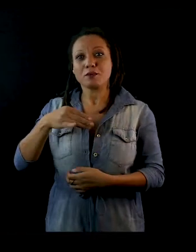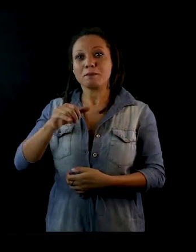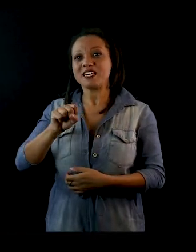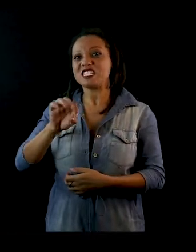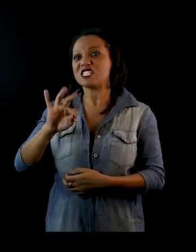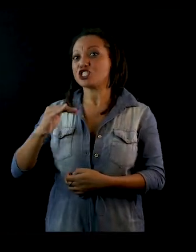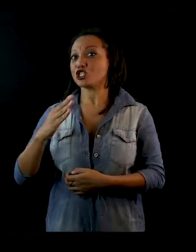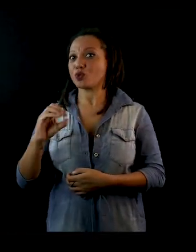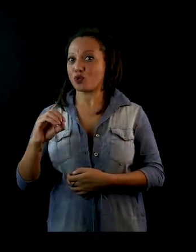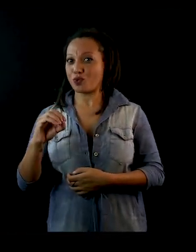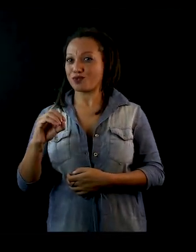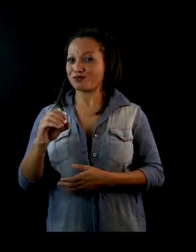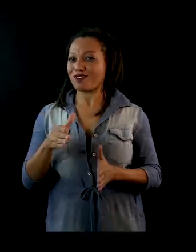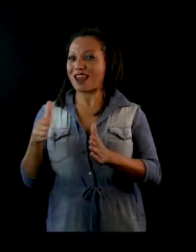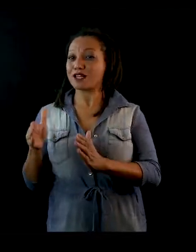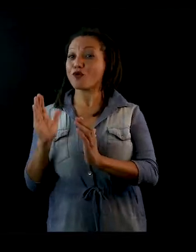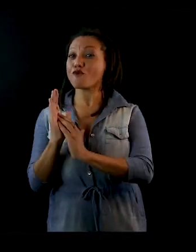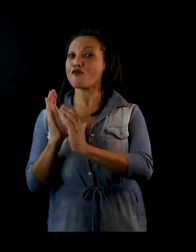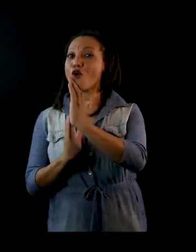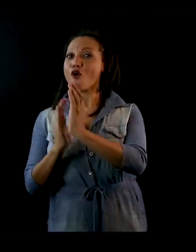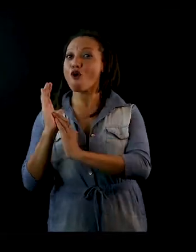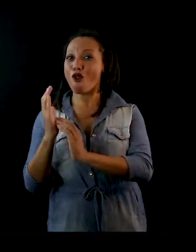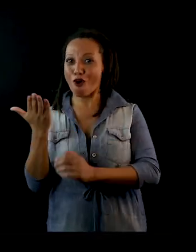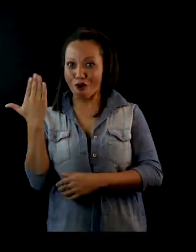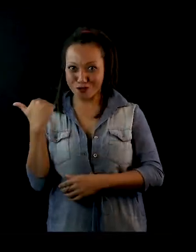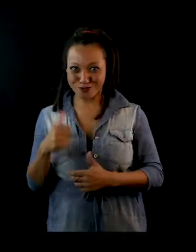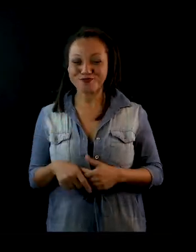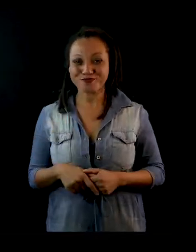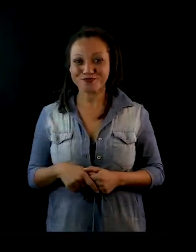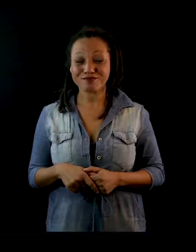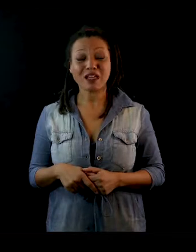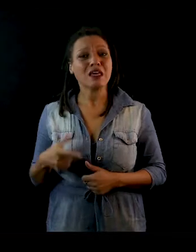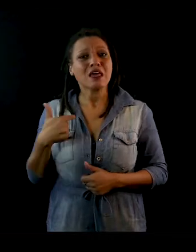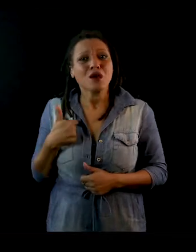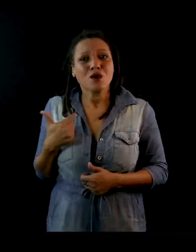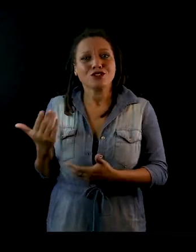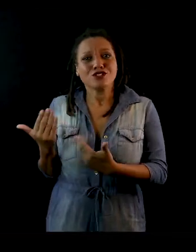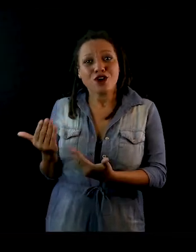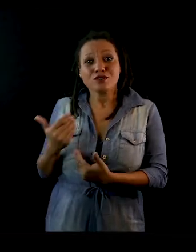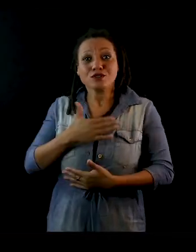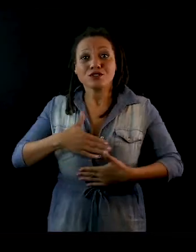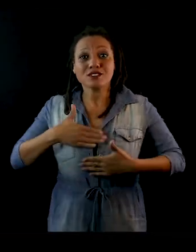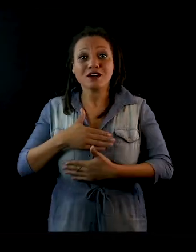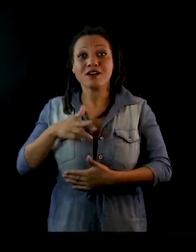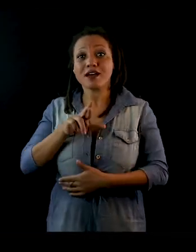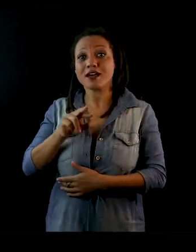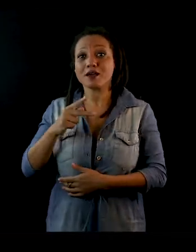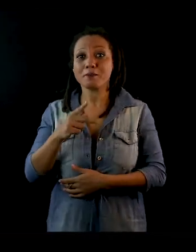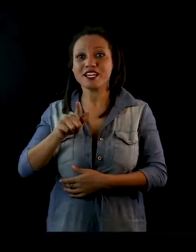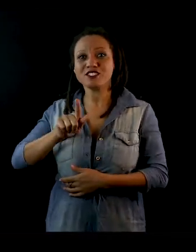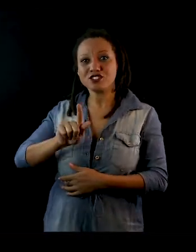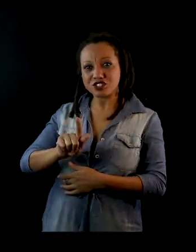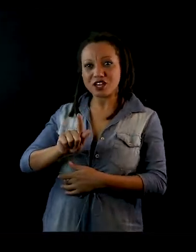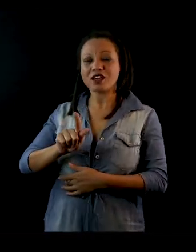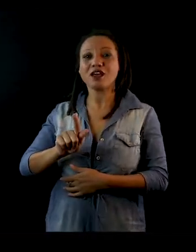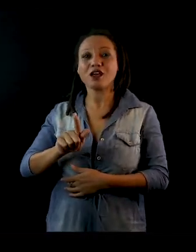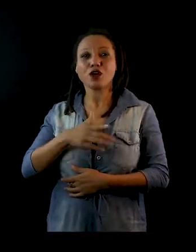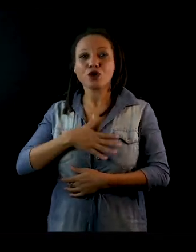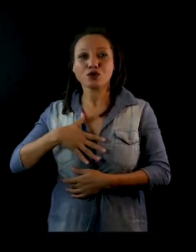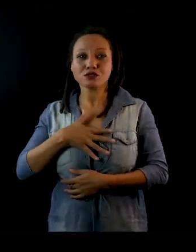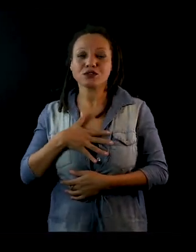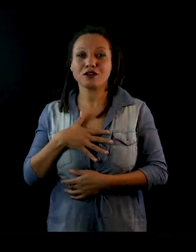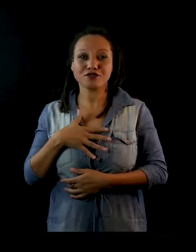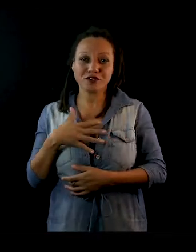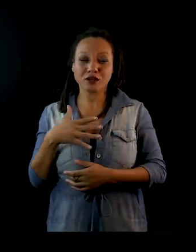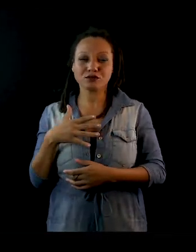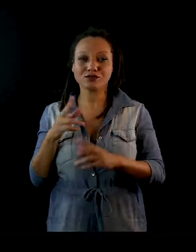E, quando eu era adolescente, eu jogava RPG com meus amigos. A gente costumava jogar Vampire, né, Vampira Máscara.